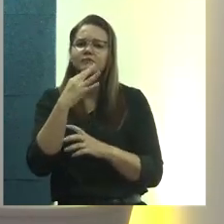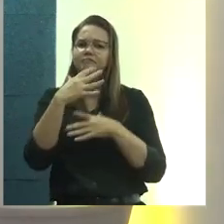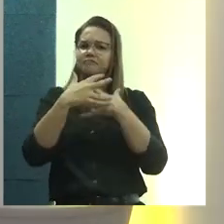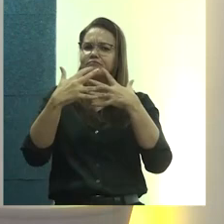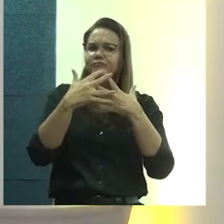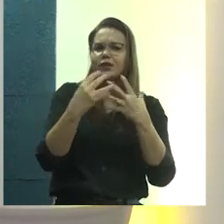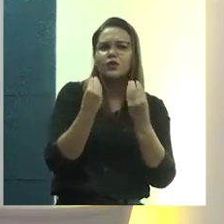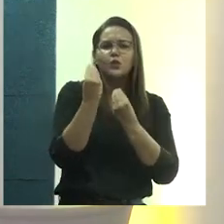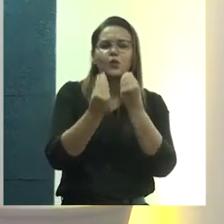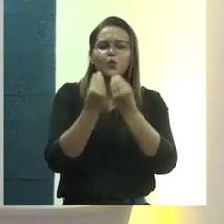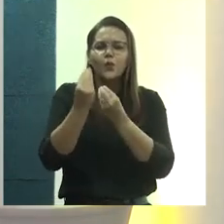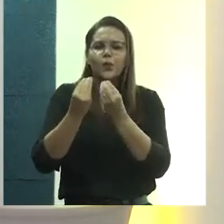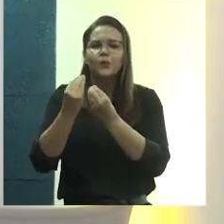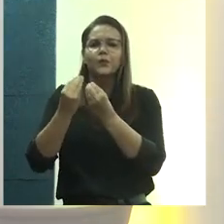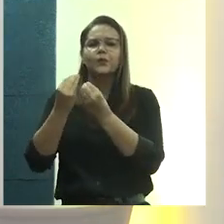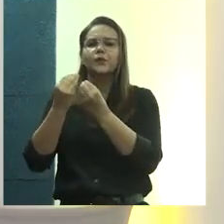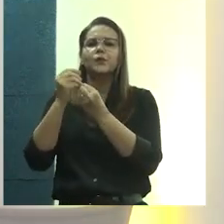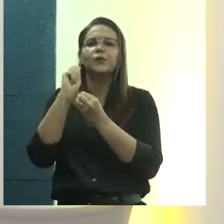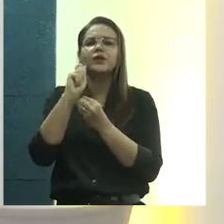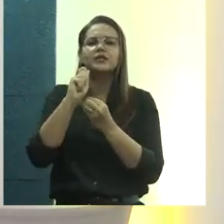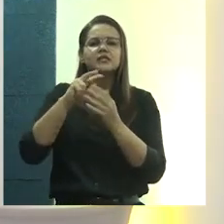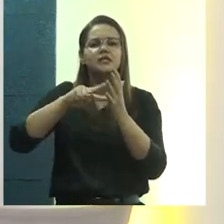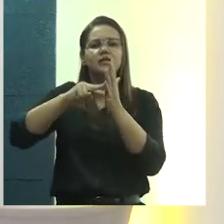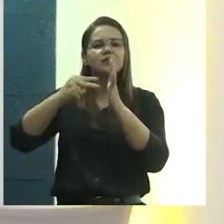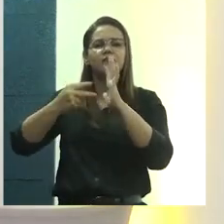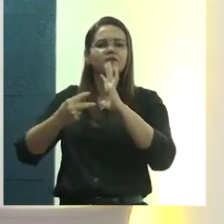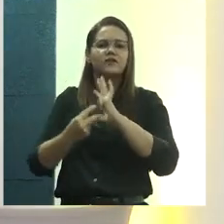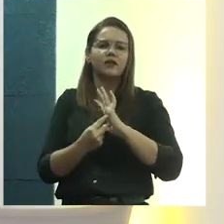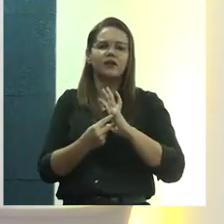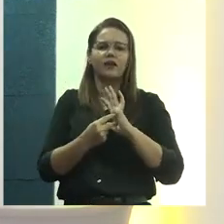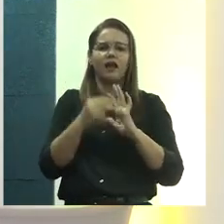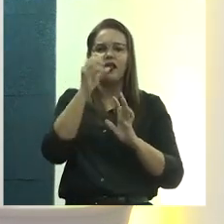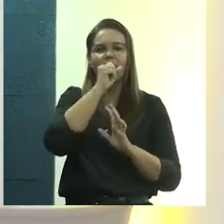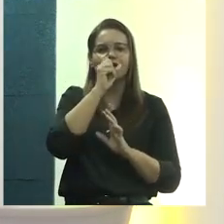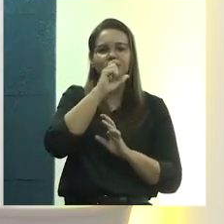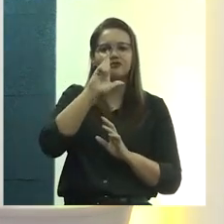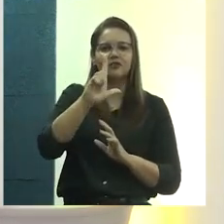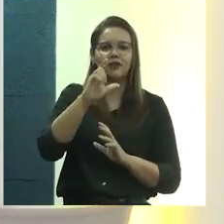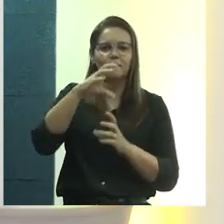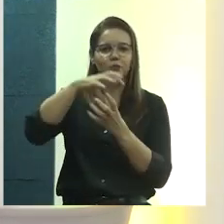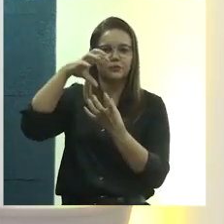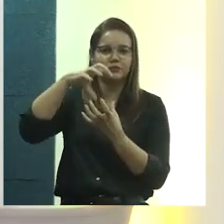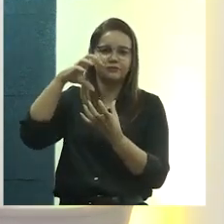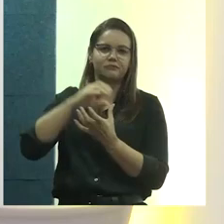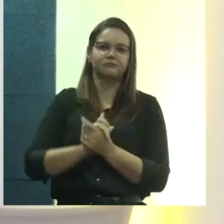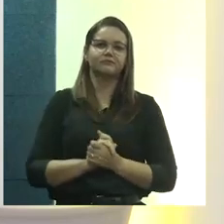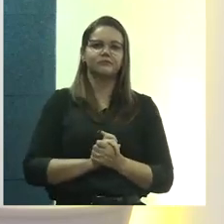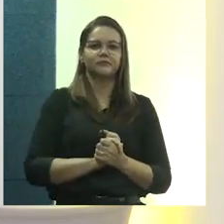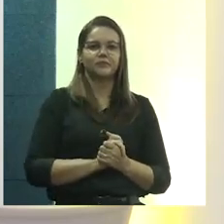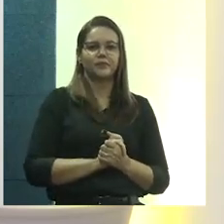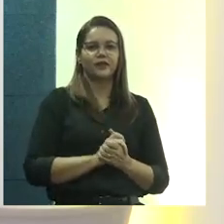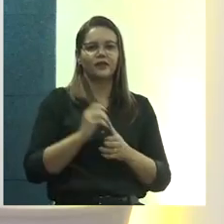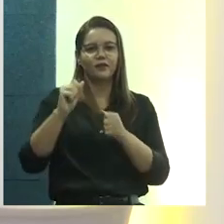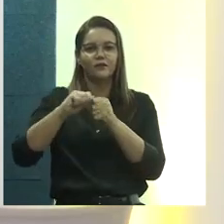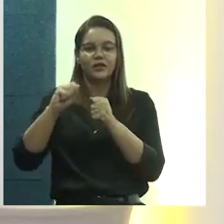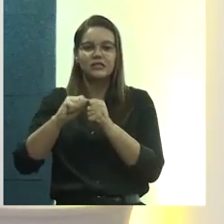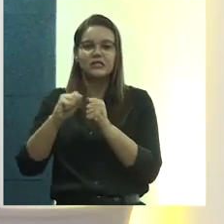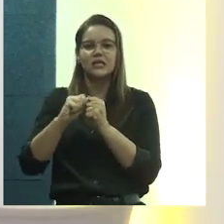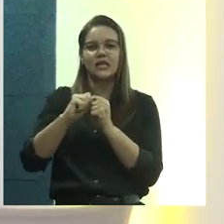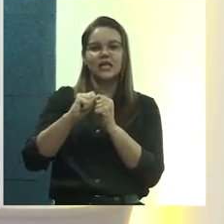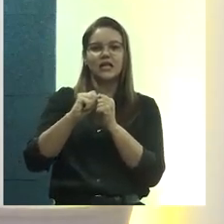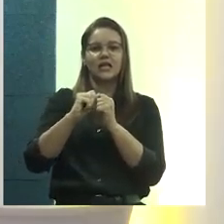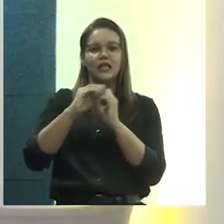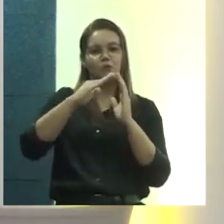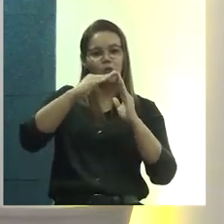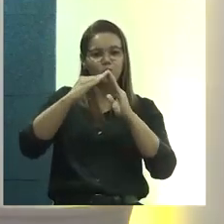ela é hoje para eles. Então, a ideia, inclusive, era de a gente fazer uma maquete que tinha